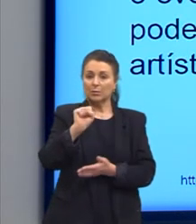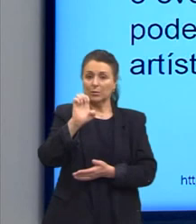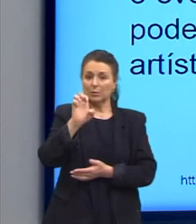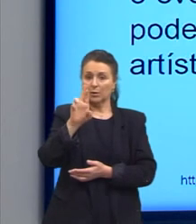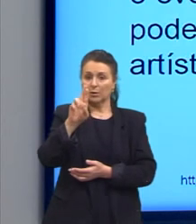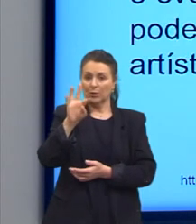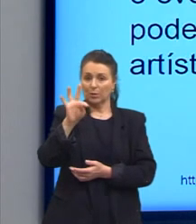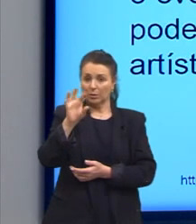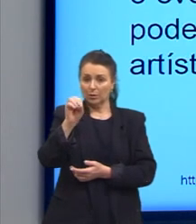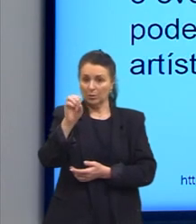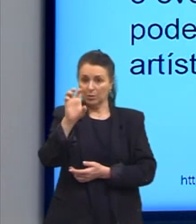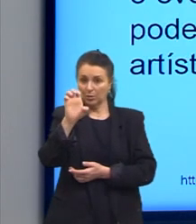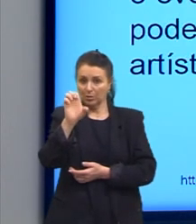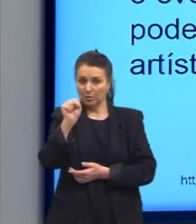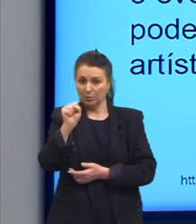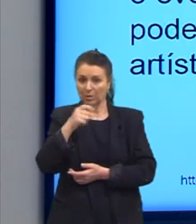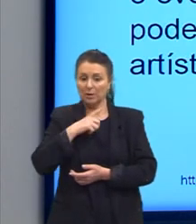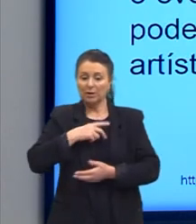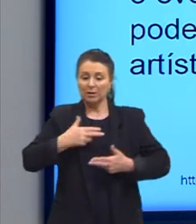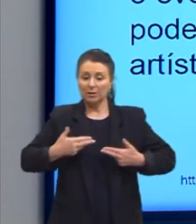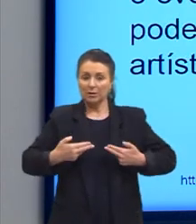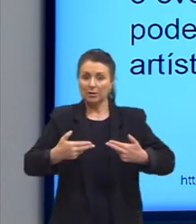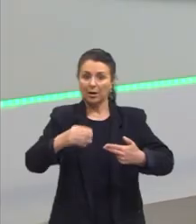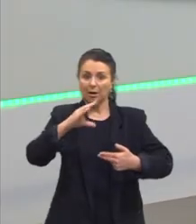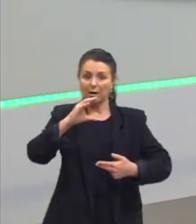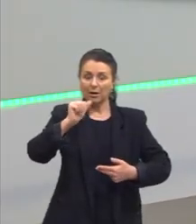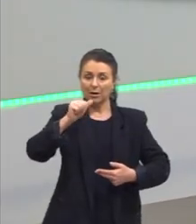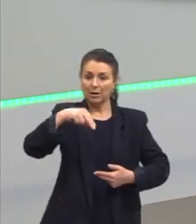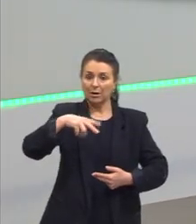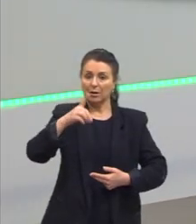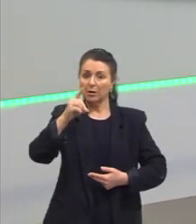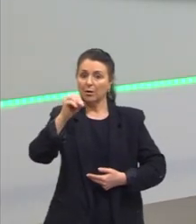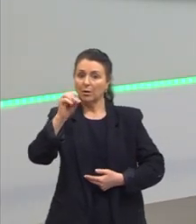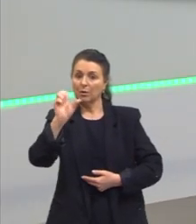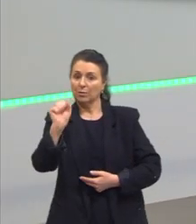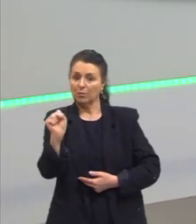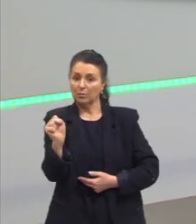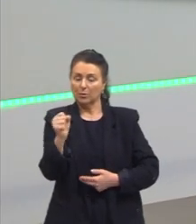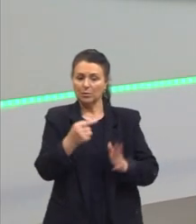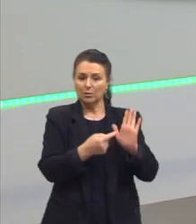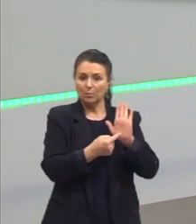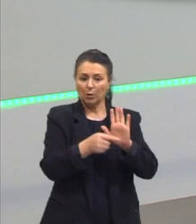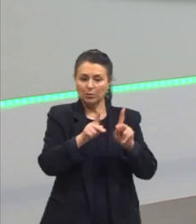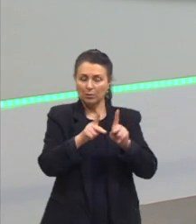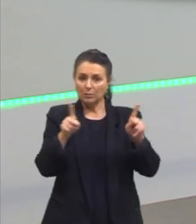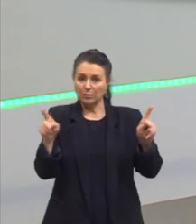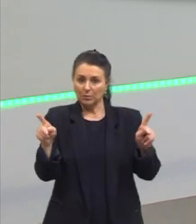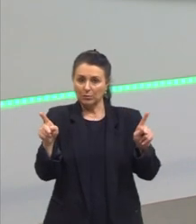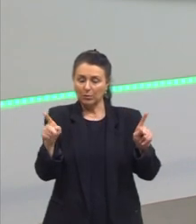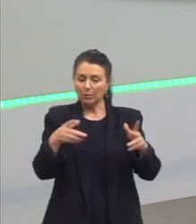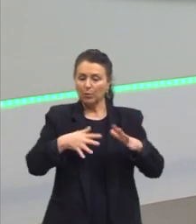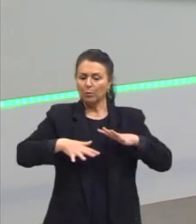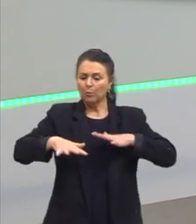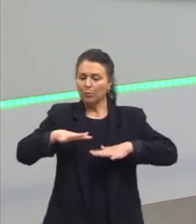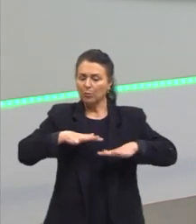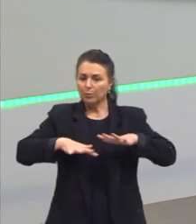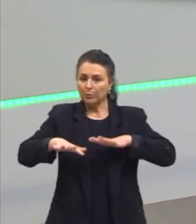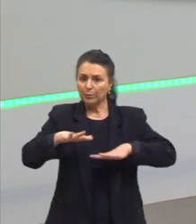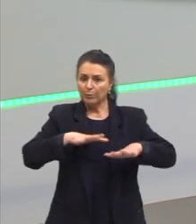de Canudos. Aqui a gente tem algumas imagens lá daquele momento da Guerra de Canudos, que foi um movimento